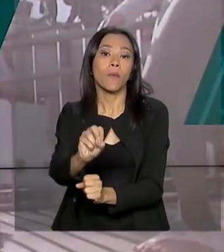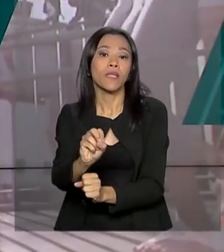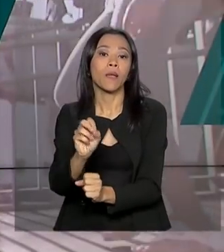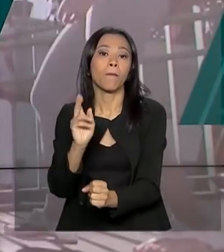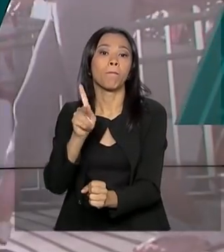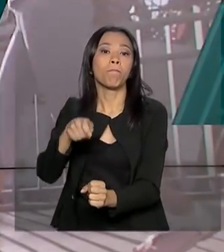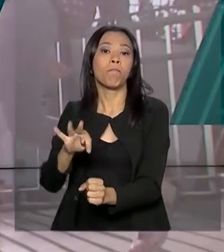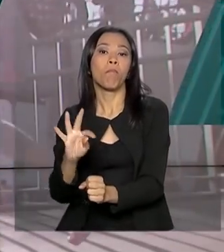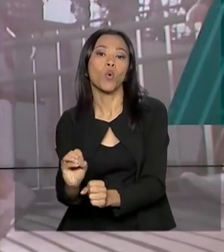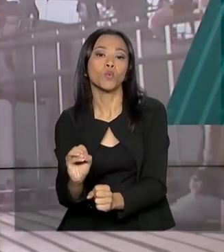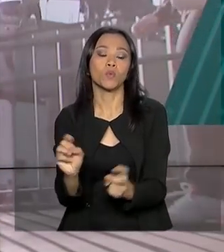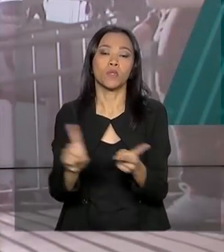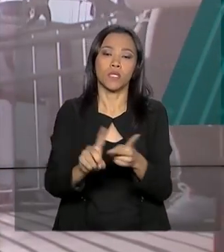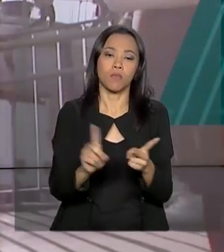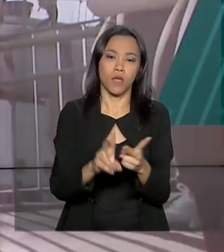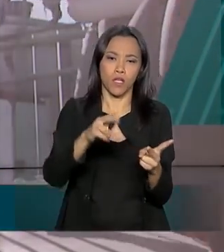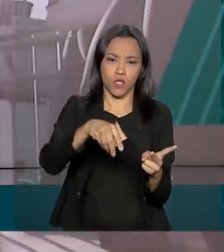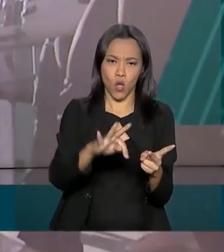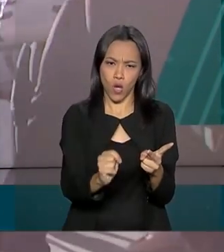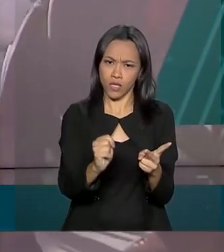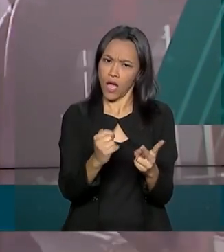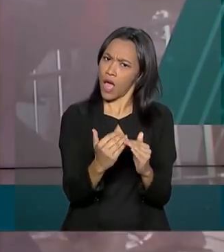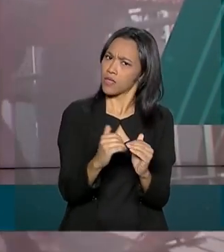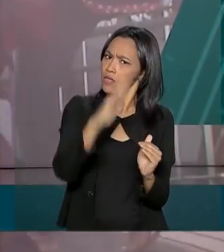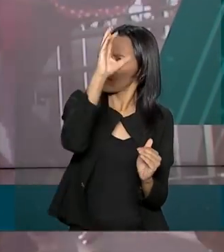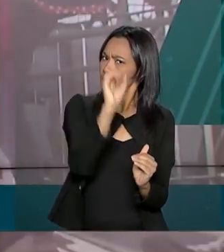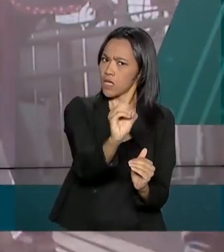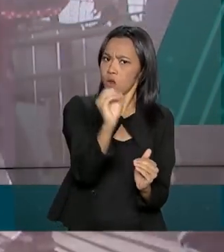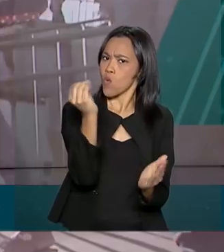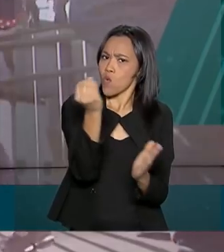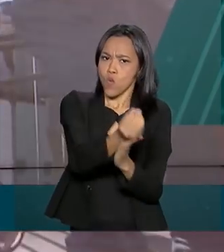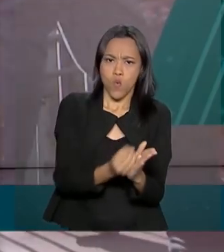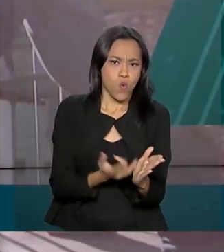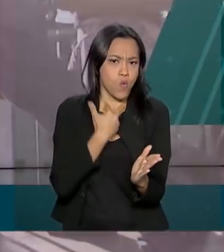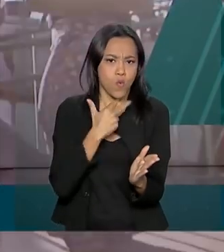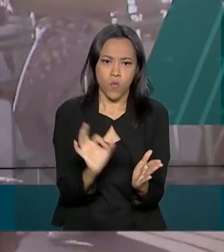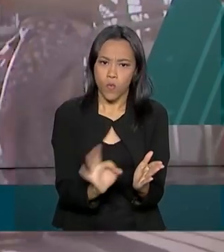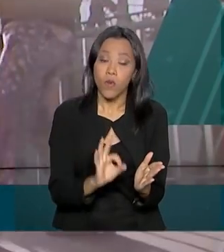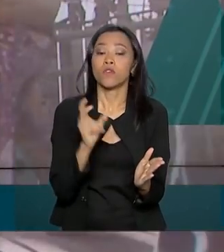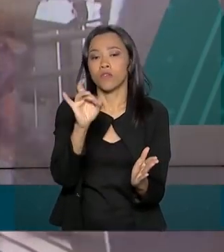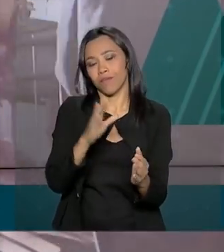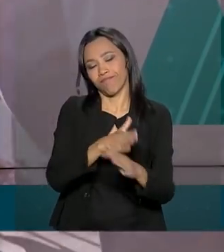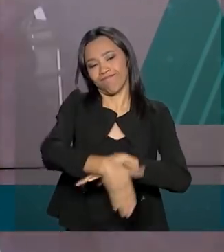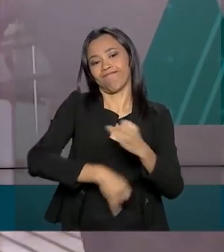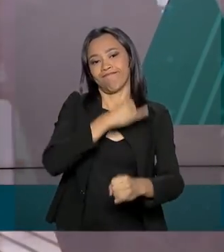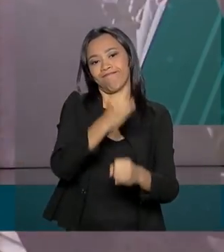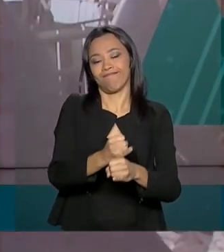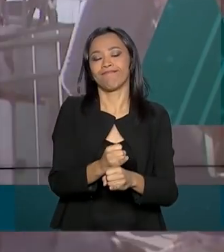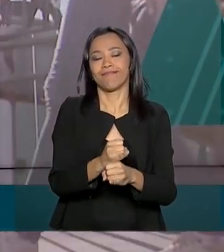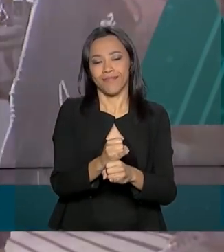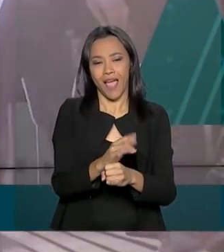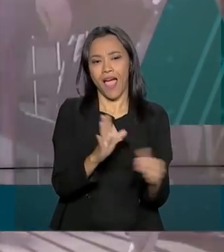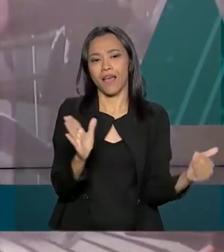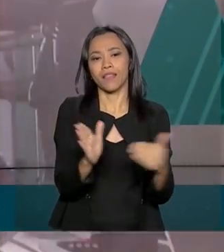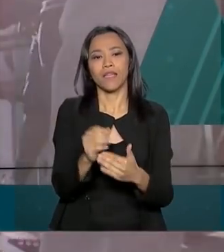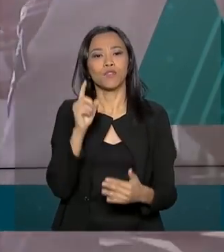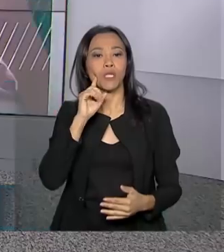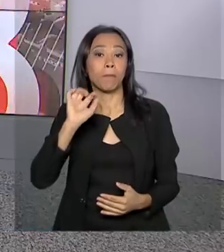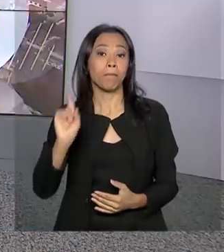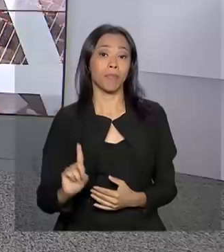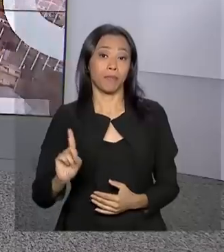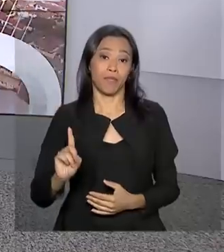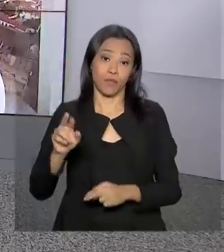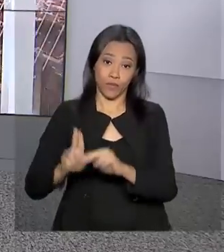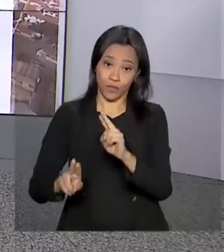e obtido nota acima de zero na redação. As inscrições só podem ser feitas pela internet e vão até 1º de julho.